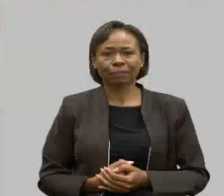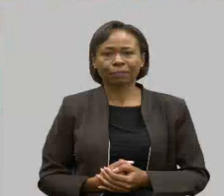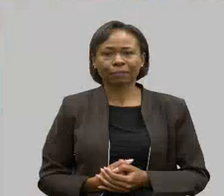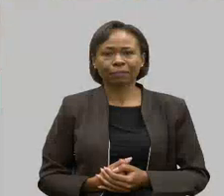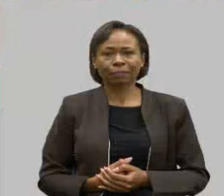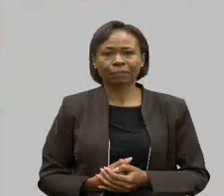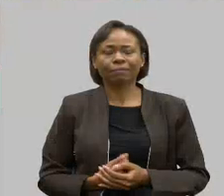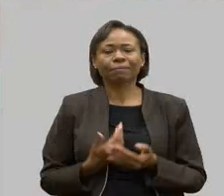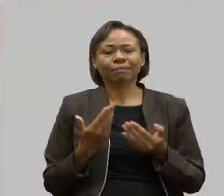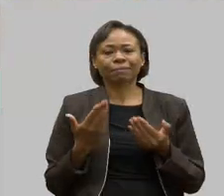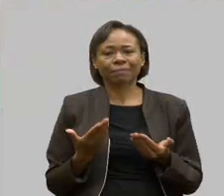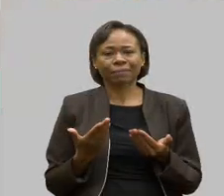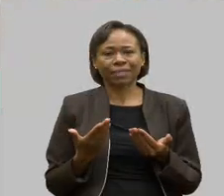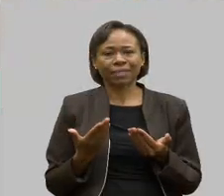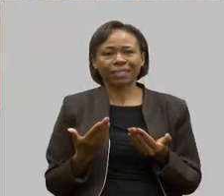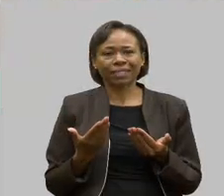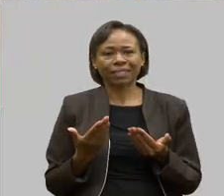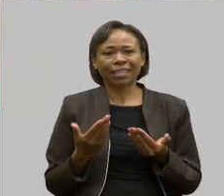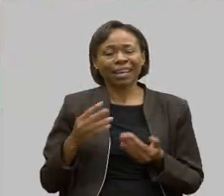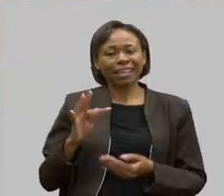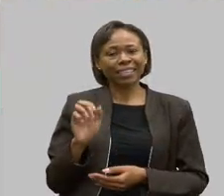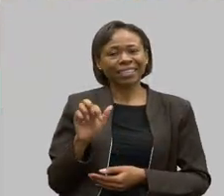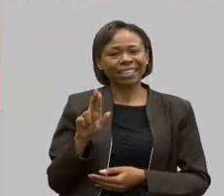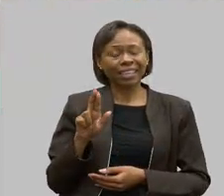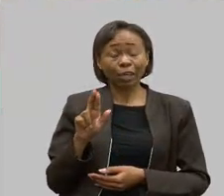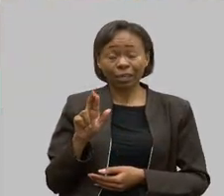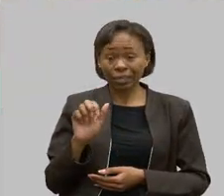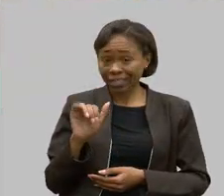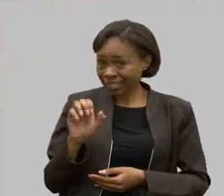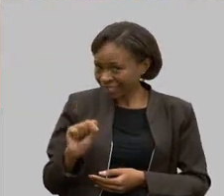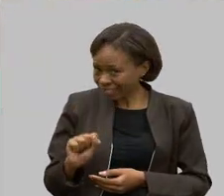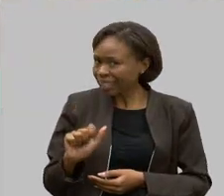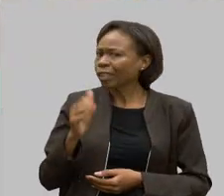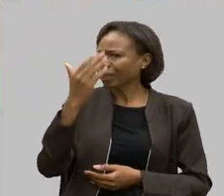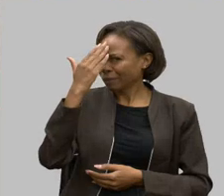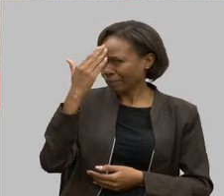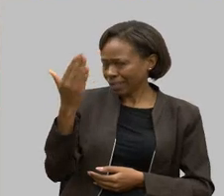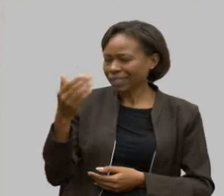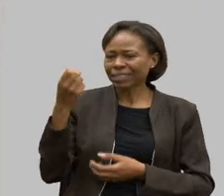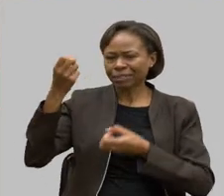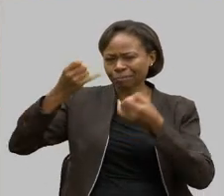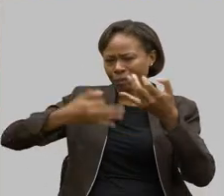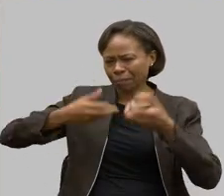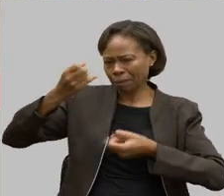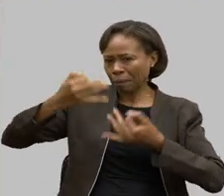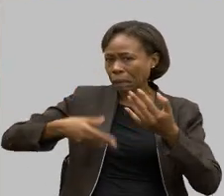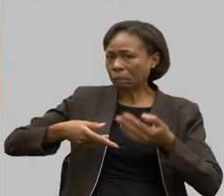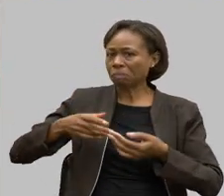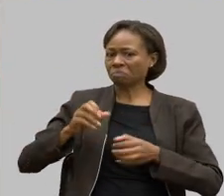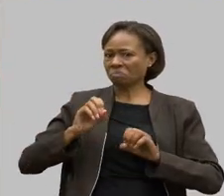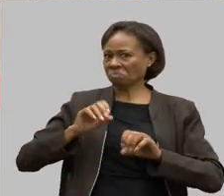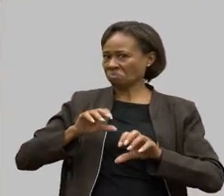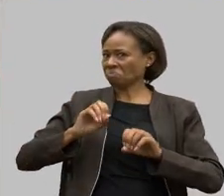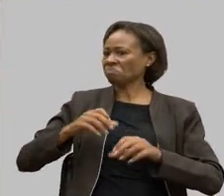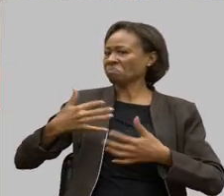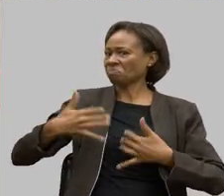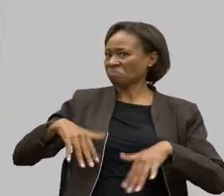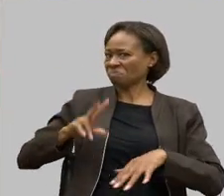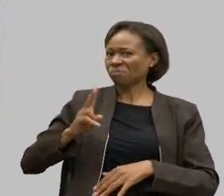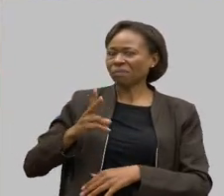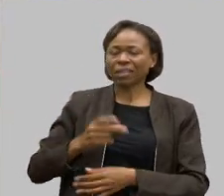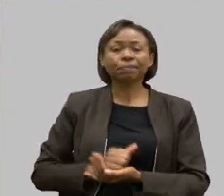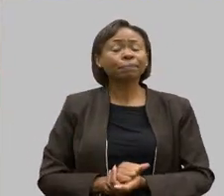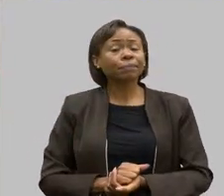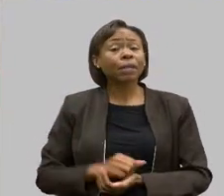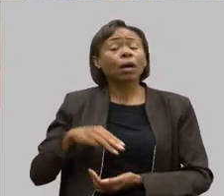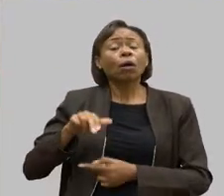Agradecer as palavras da Maria Teresa Feldner, muito preparadas, sempre dando uma aula aqui para nós também. Maria Teresa,